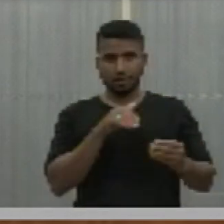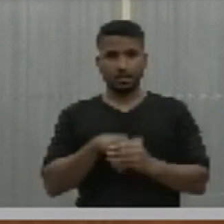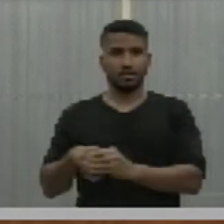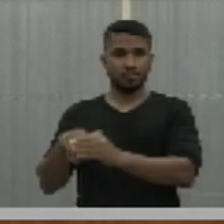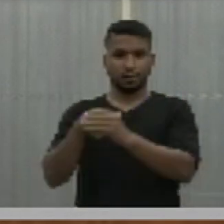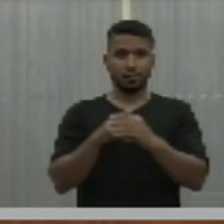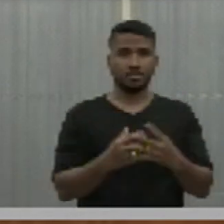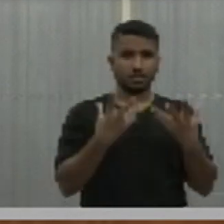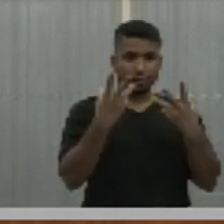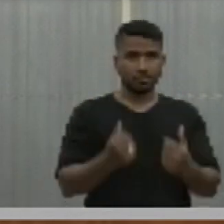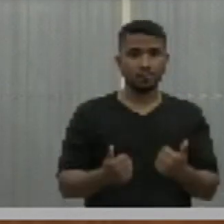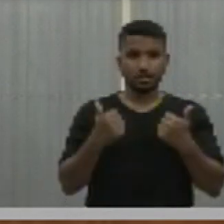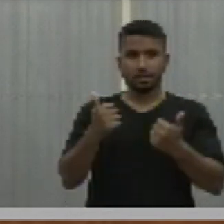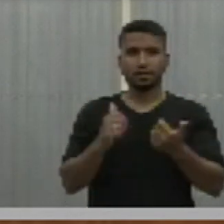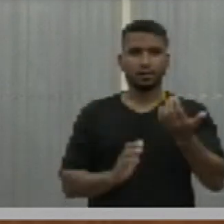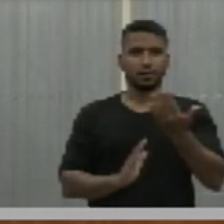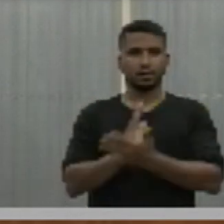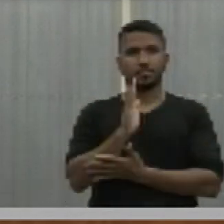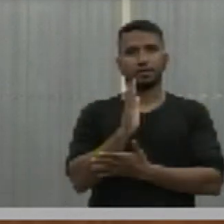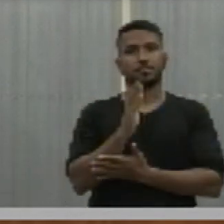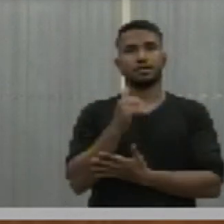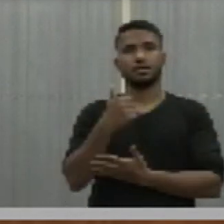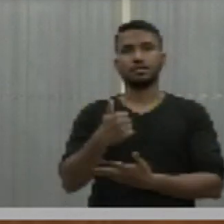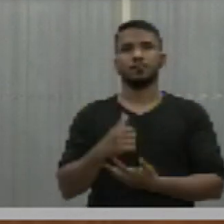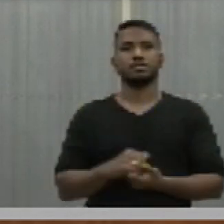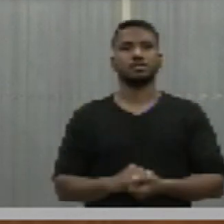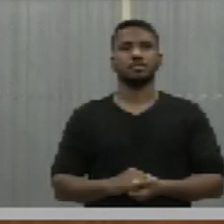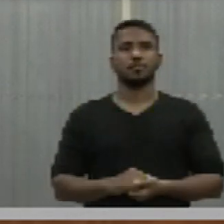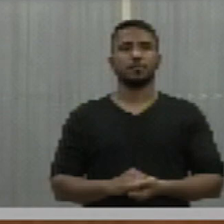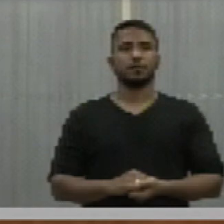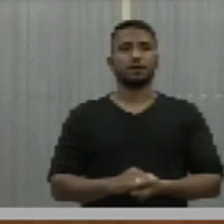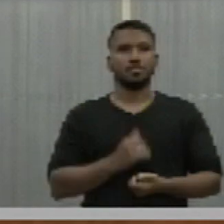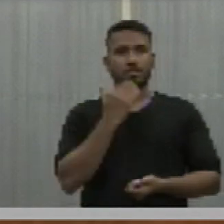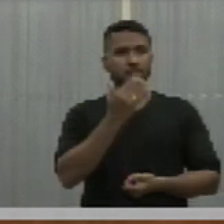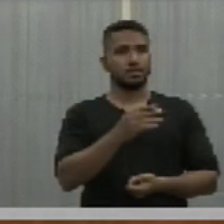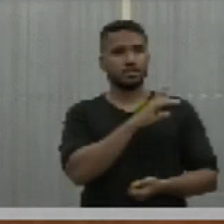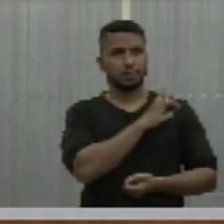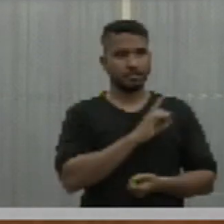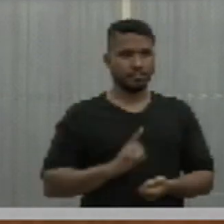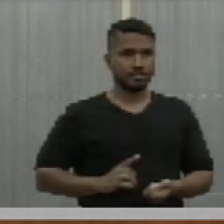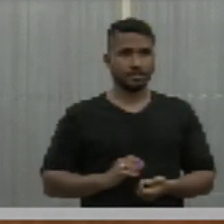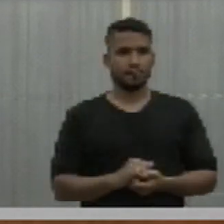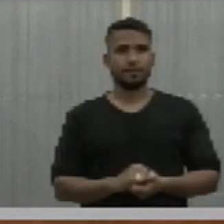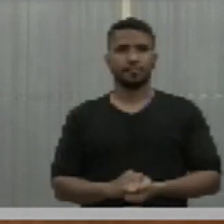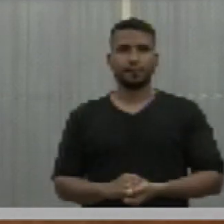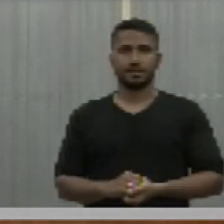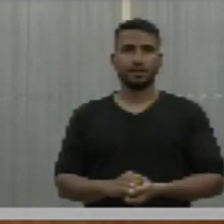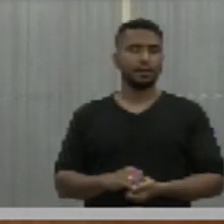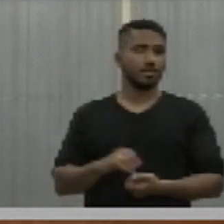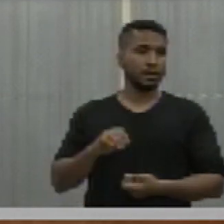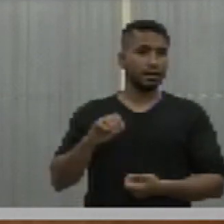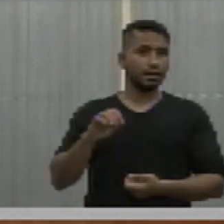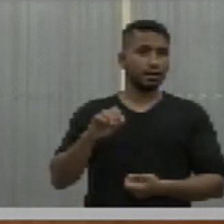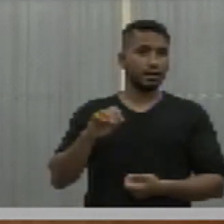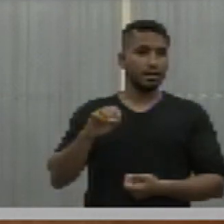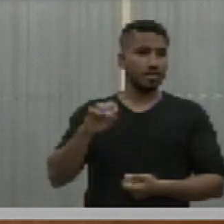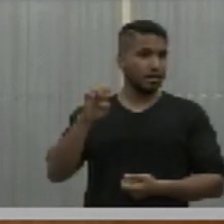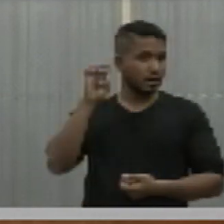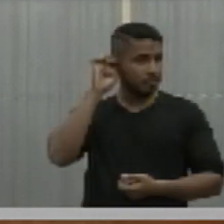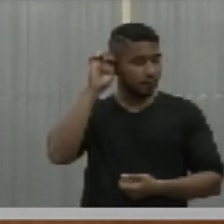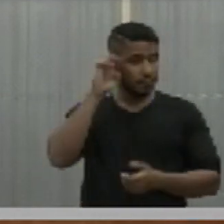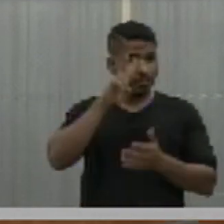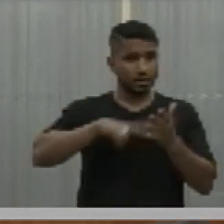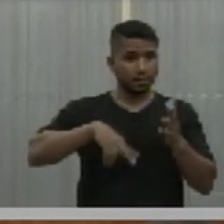aprovam permaneçam como estão aprovada. Solicito ao deputado Evaldo Gomes a leitura do